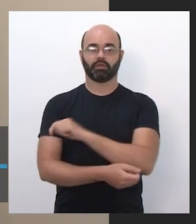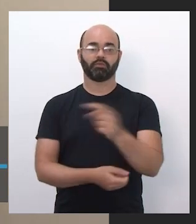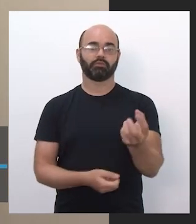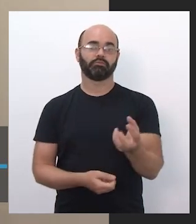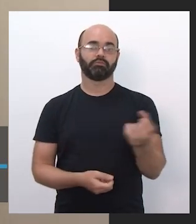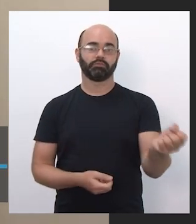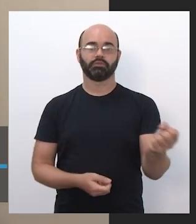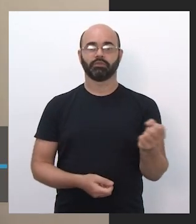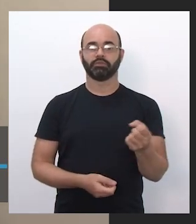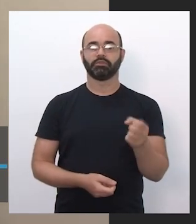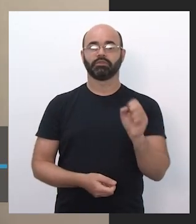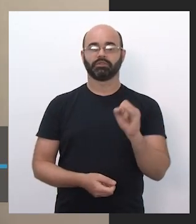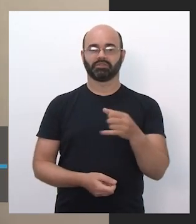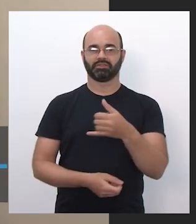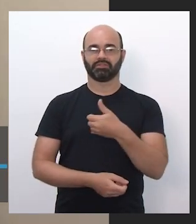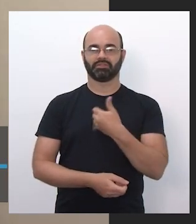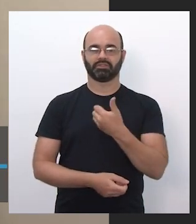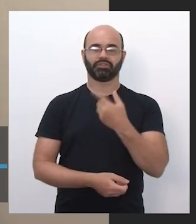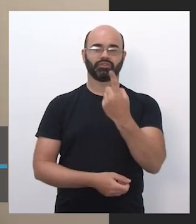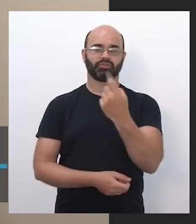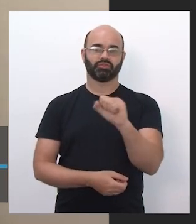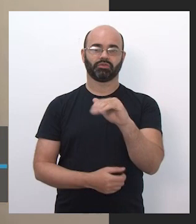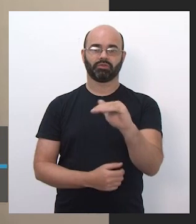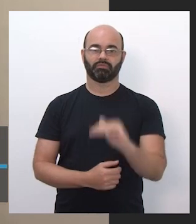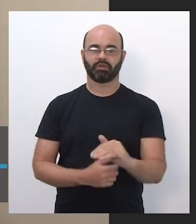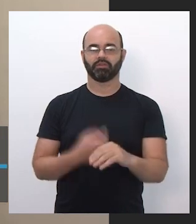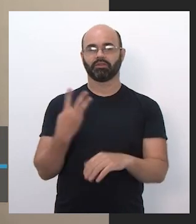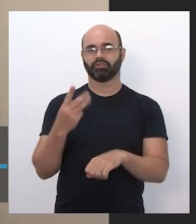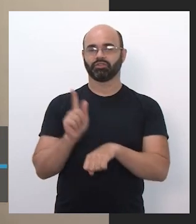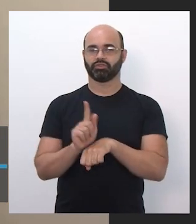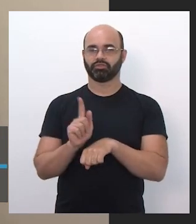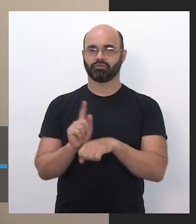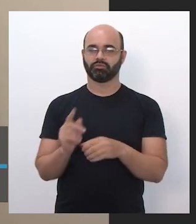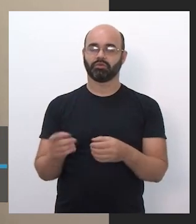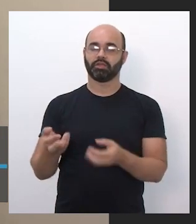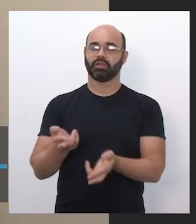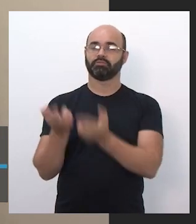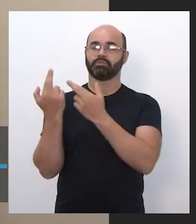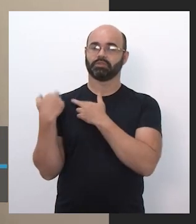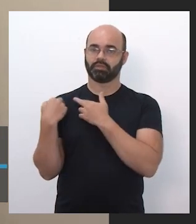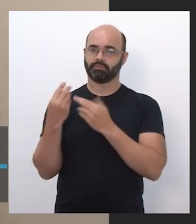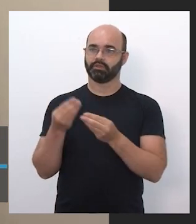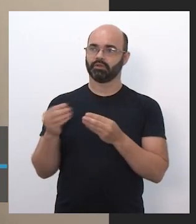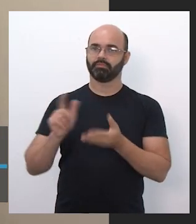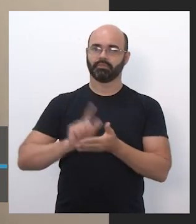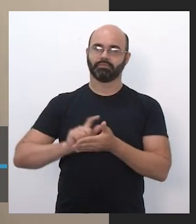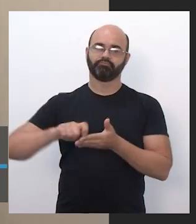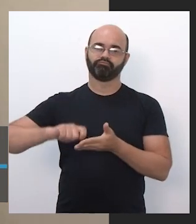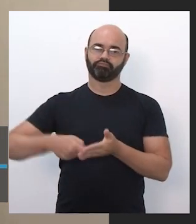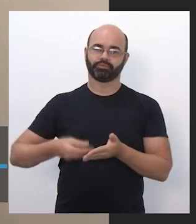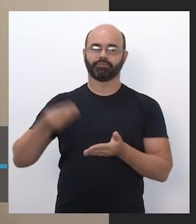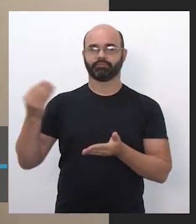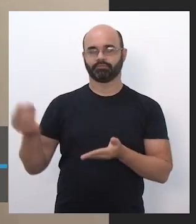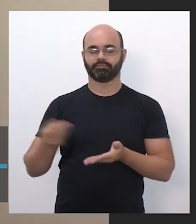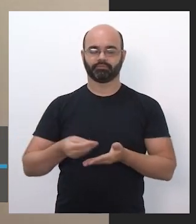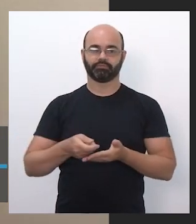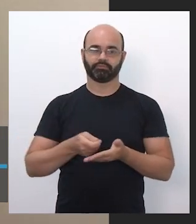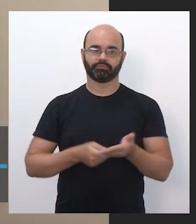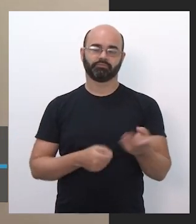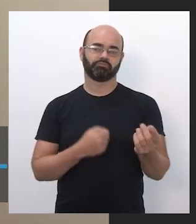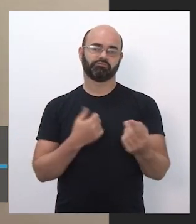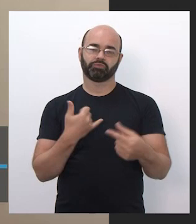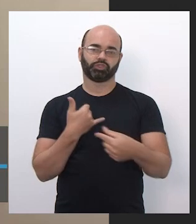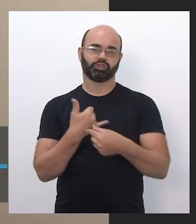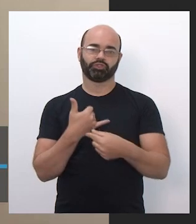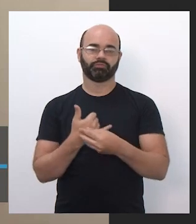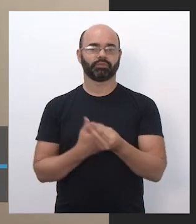sendo menores de 18 anos, eles vão entregar para o trio gestor um termo de responsabilidade firmado pelos responsáveis e eles podem receber o chip